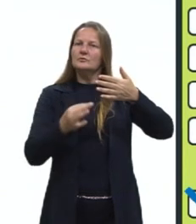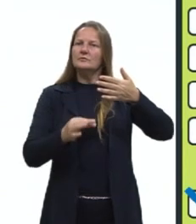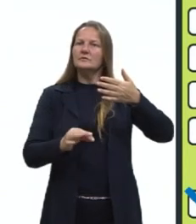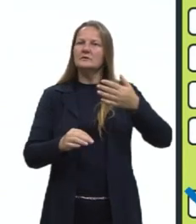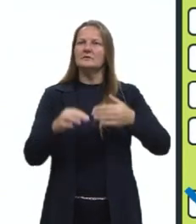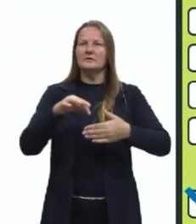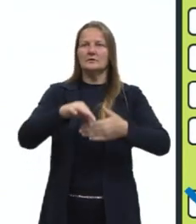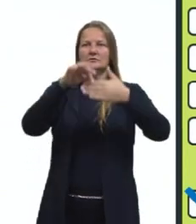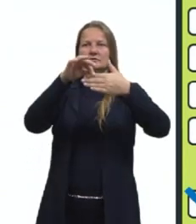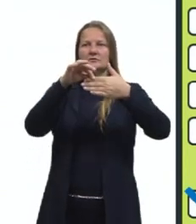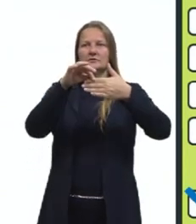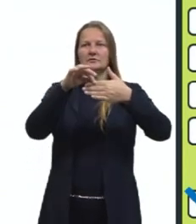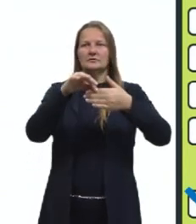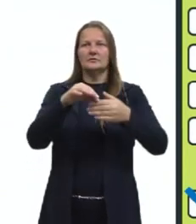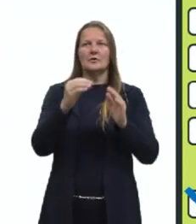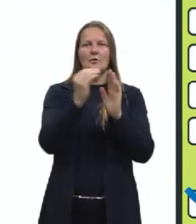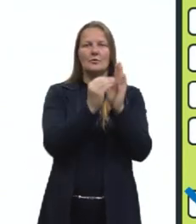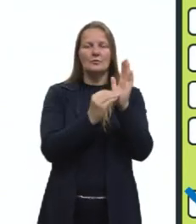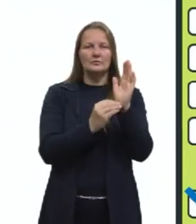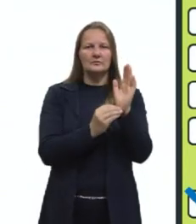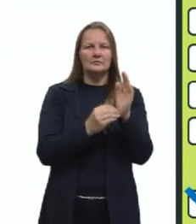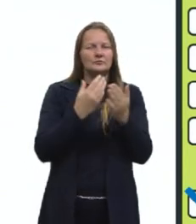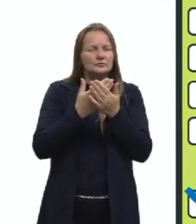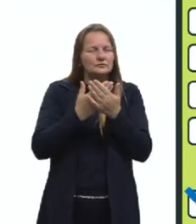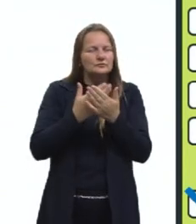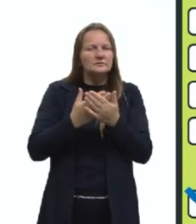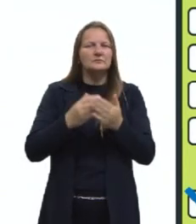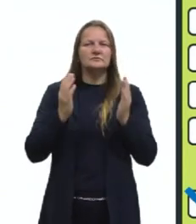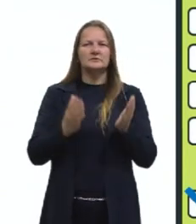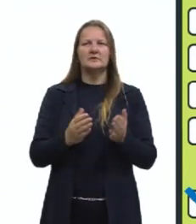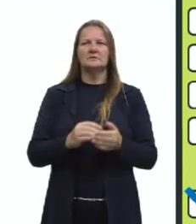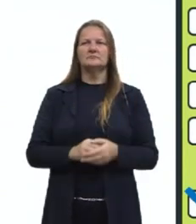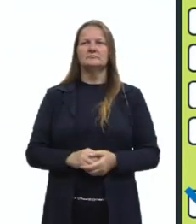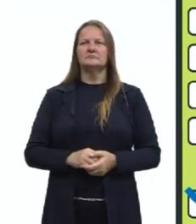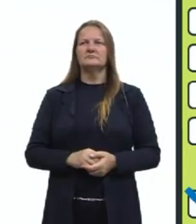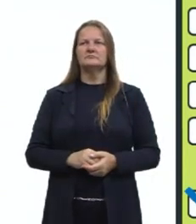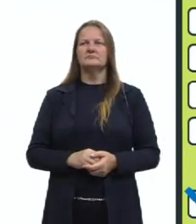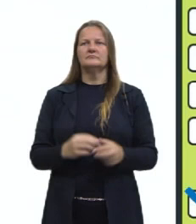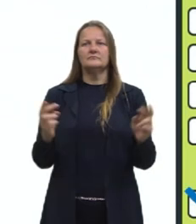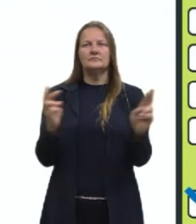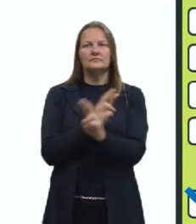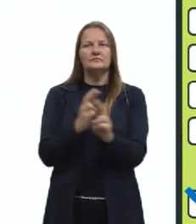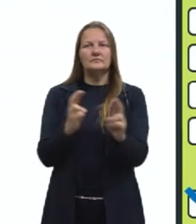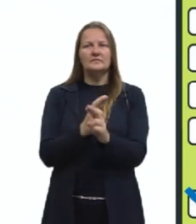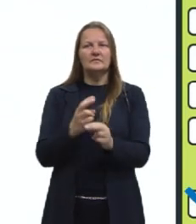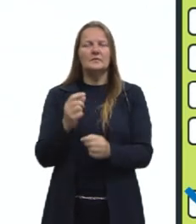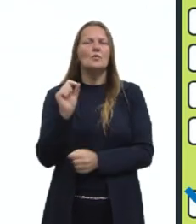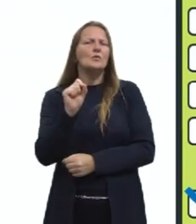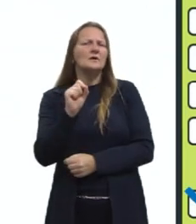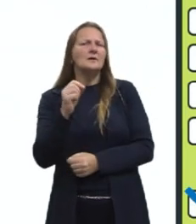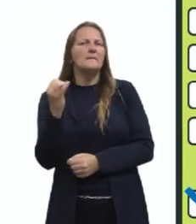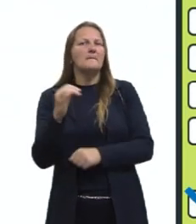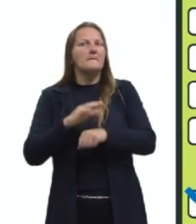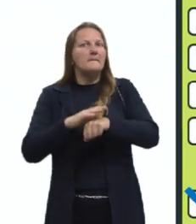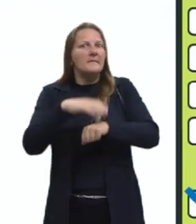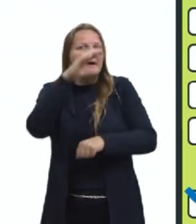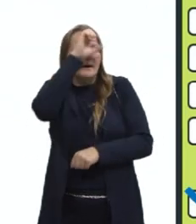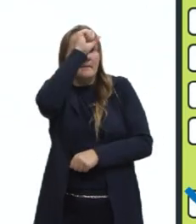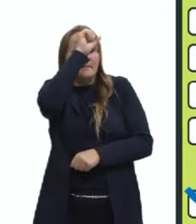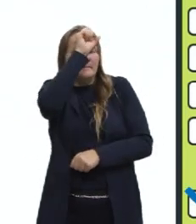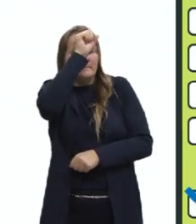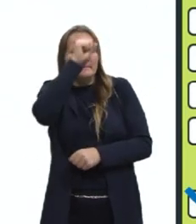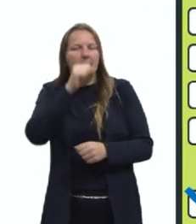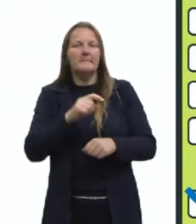destacando aqueles conteúdos que nós estudamos, né? Avaliando o que foi aprendido nesse